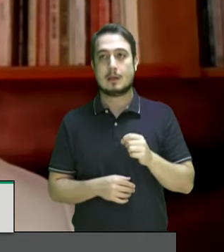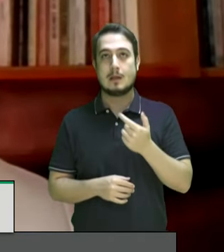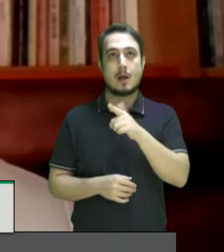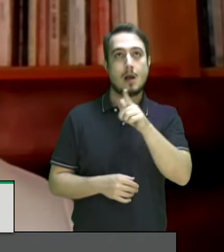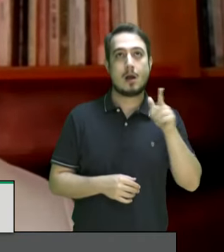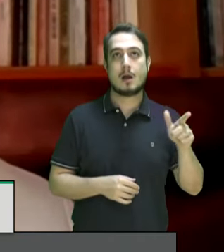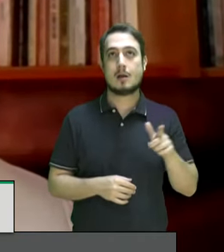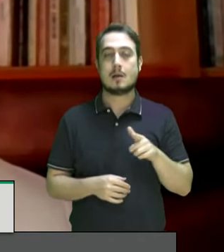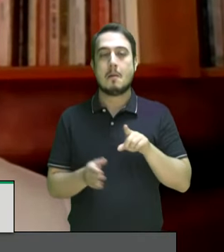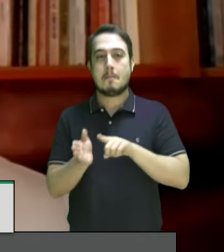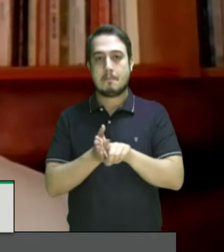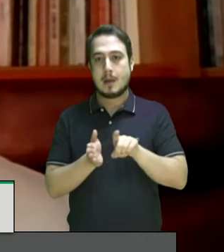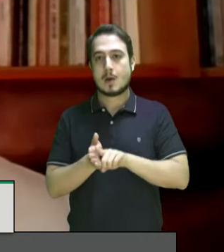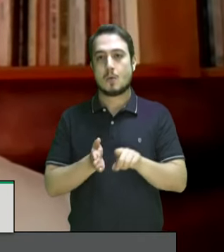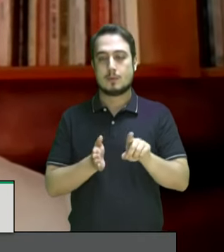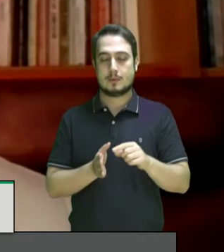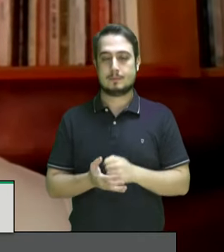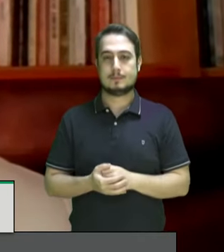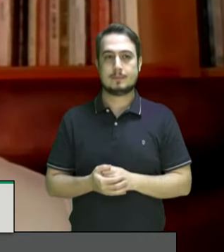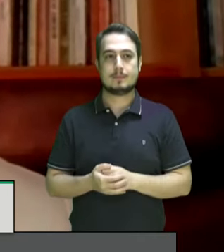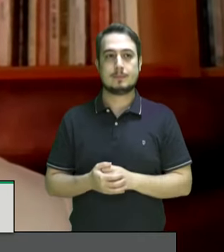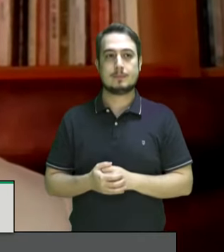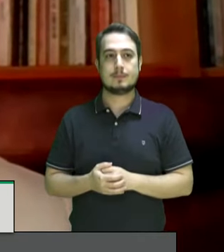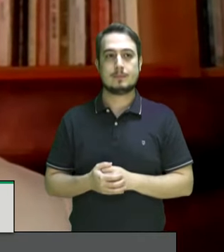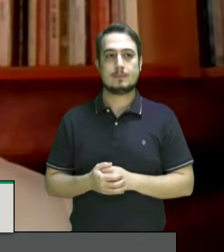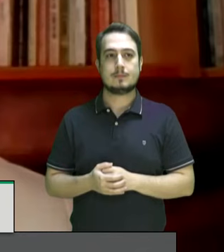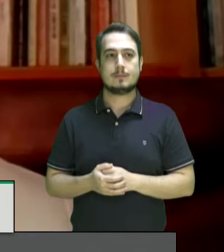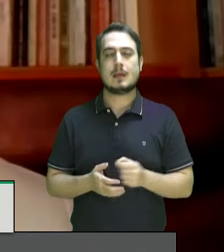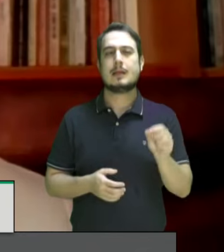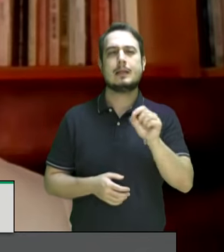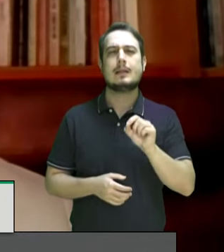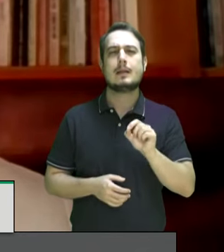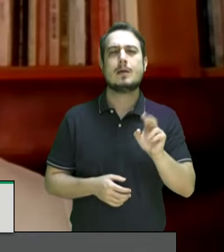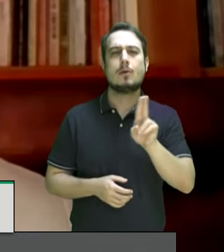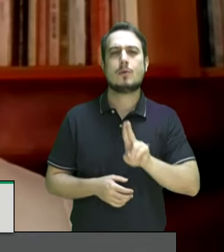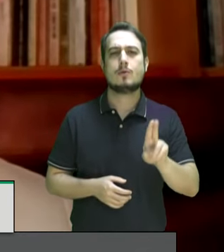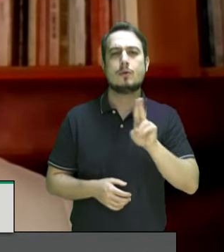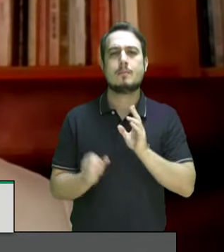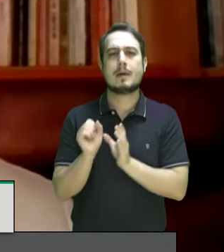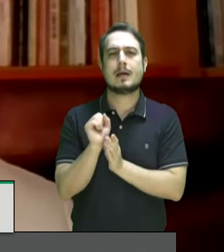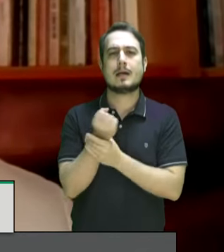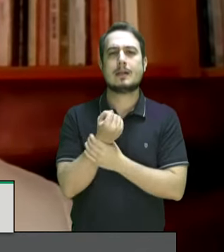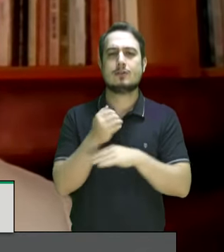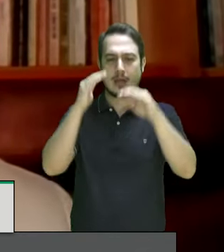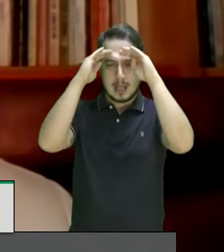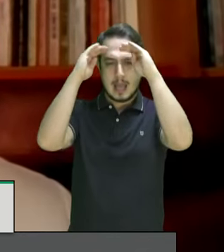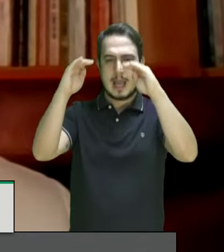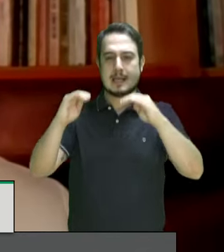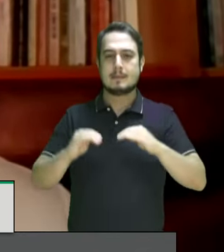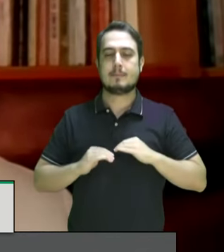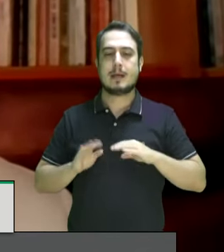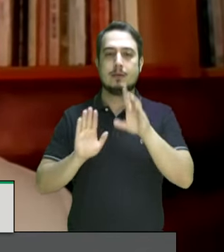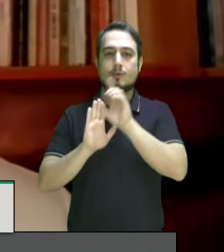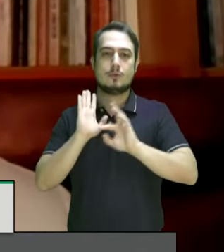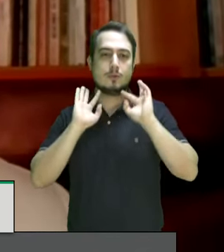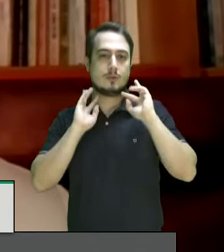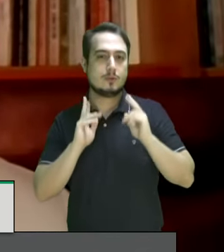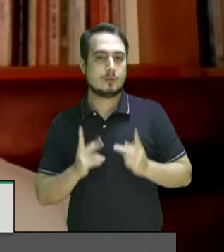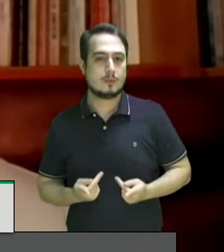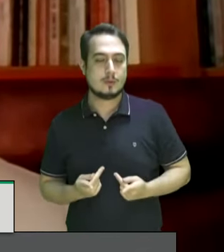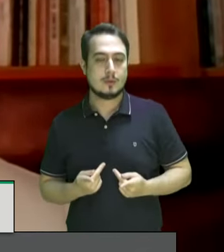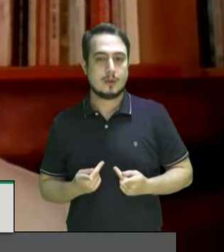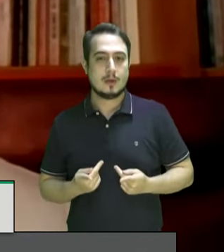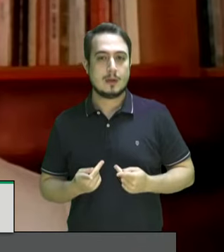seguintes perguntas. Con que medidas cuenta para garantizar o respeito aos direitos humanos en o diseño